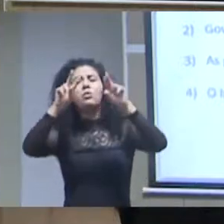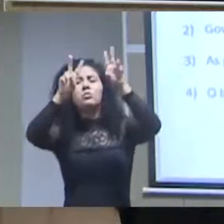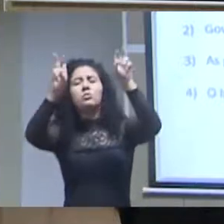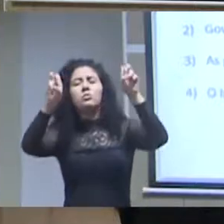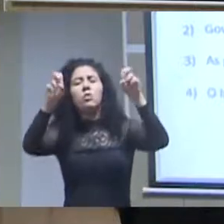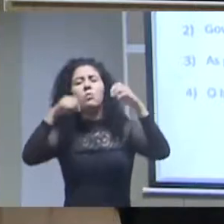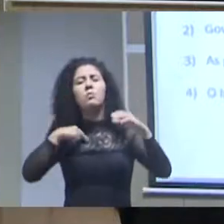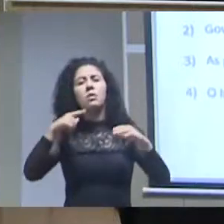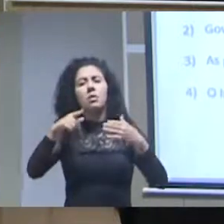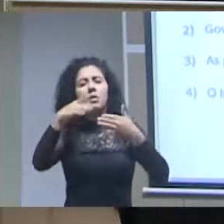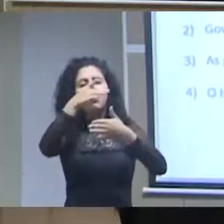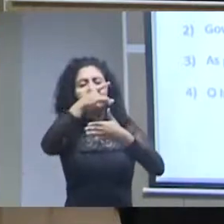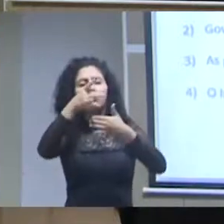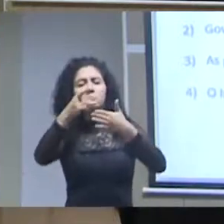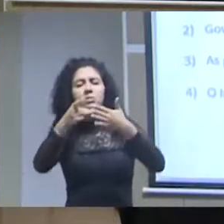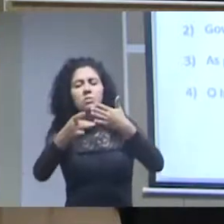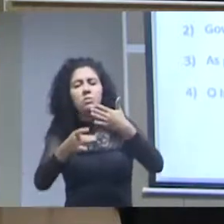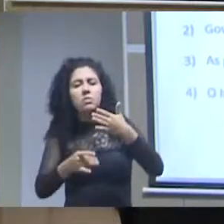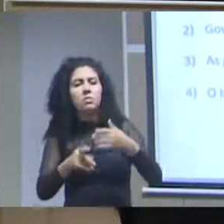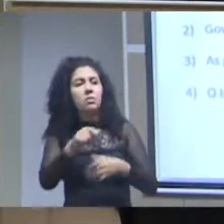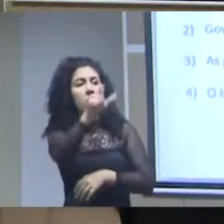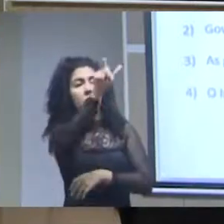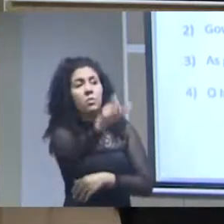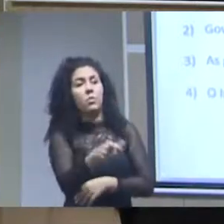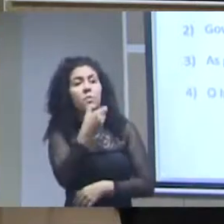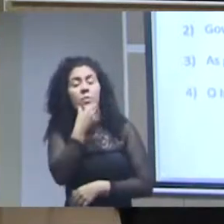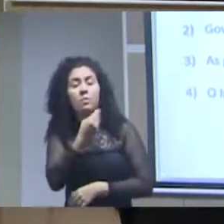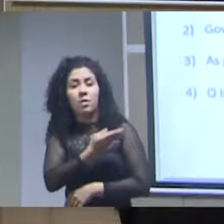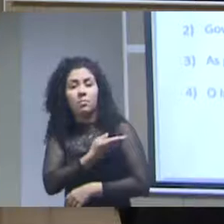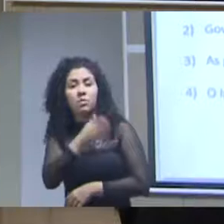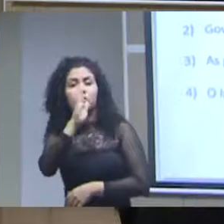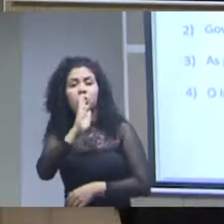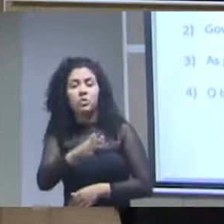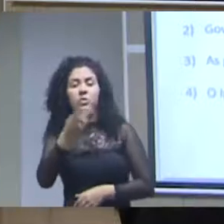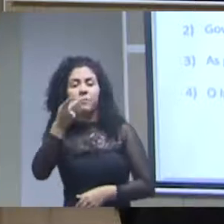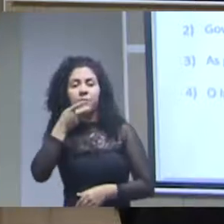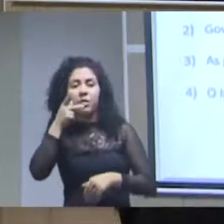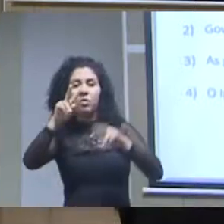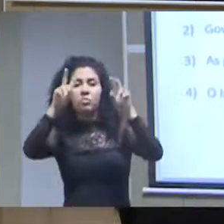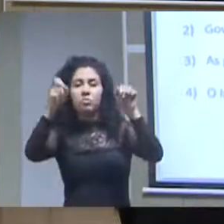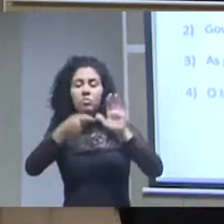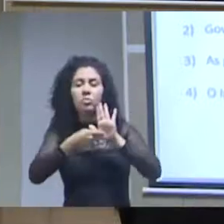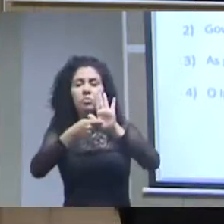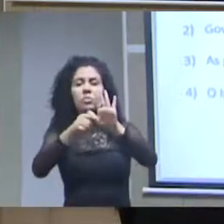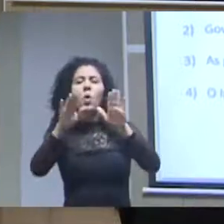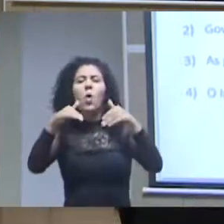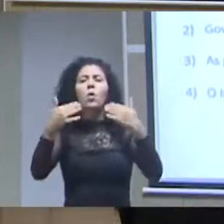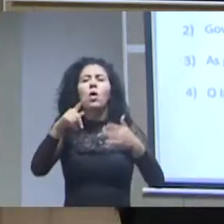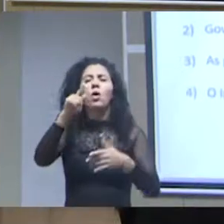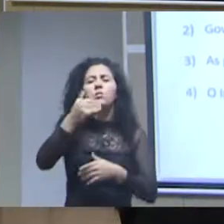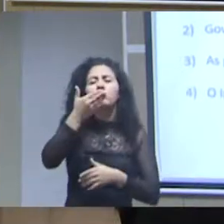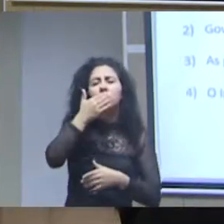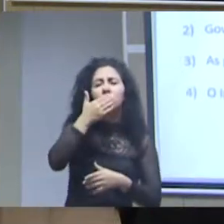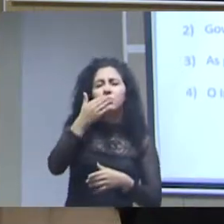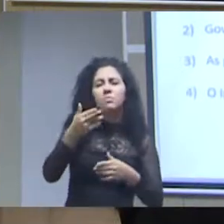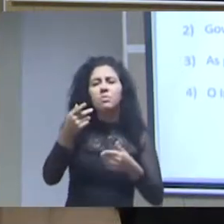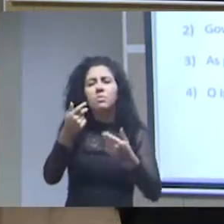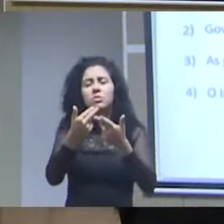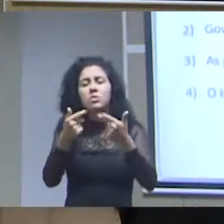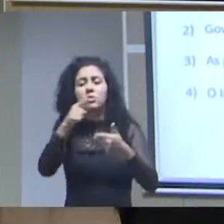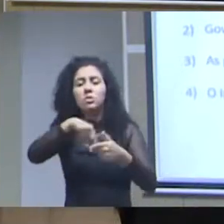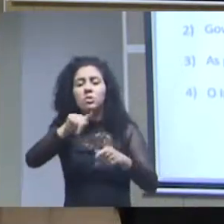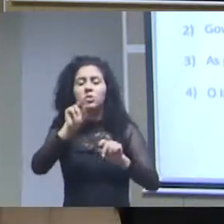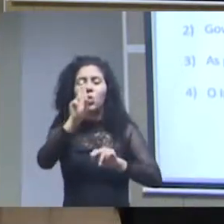plataformas também bem na linha do que o colega aqui do Jardim Botânico apresentou de quais são as ferramentas